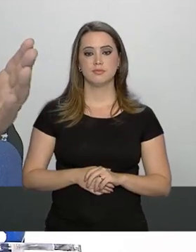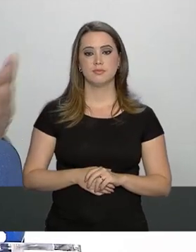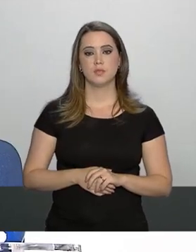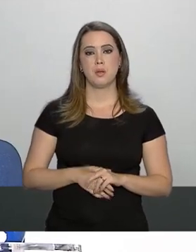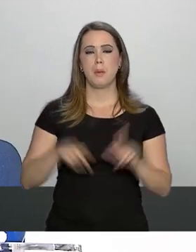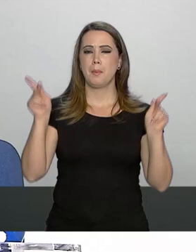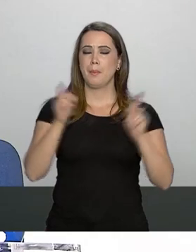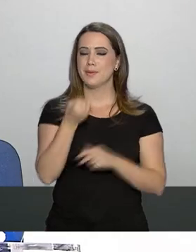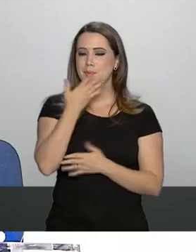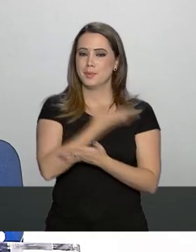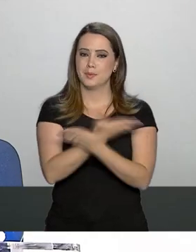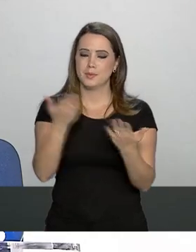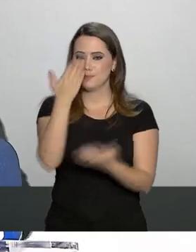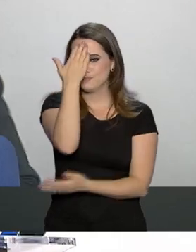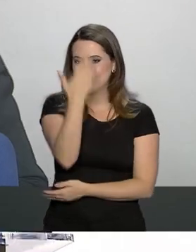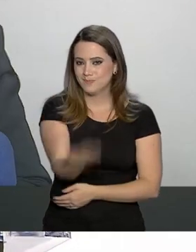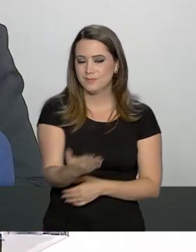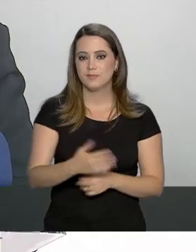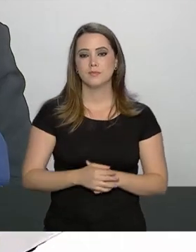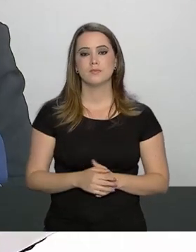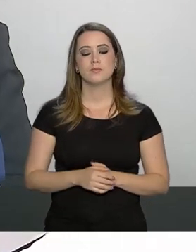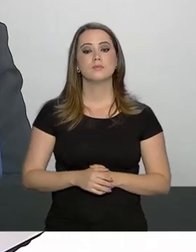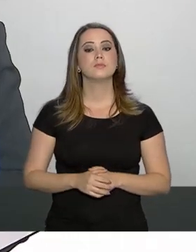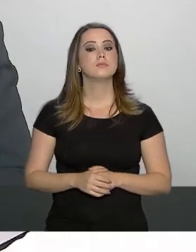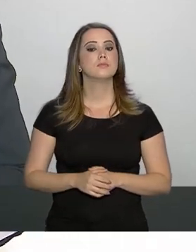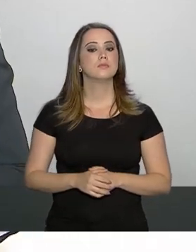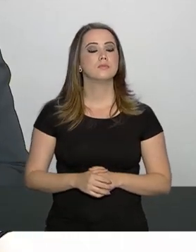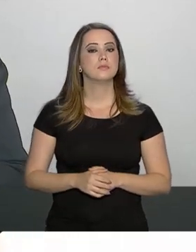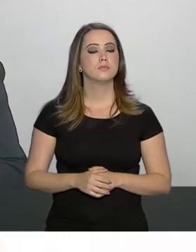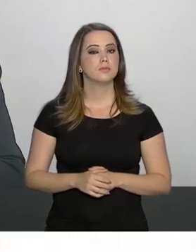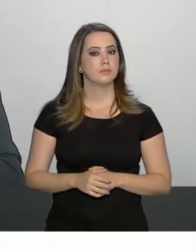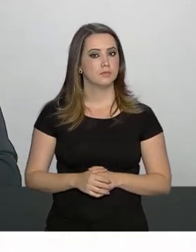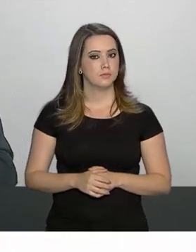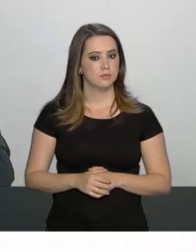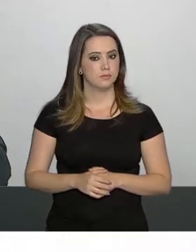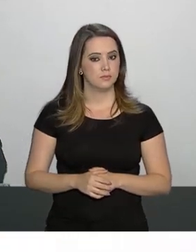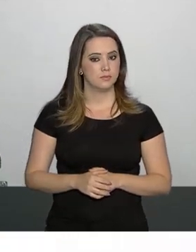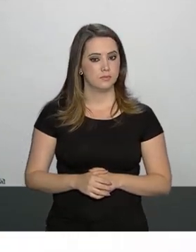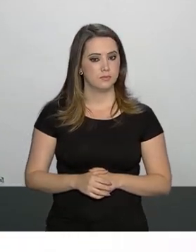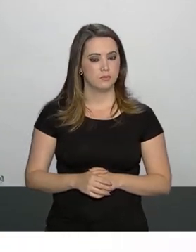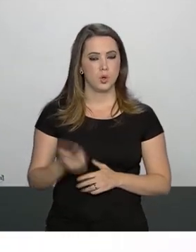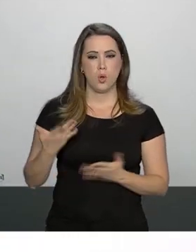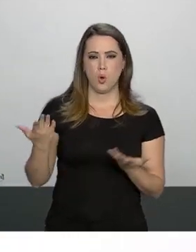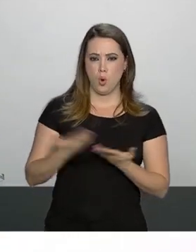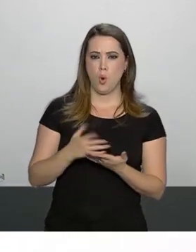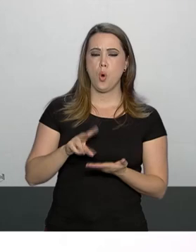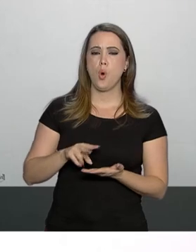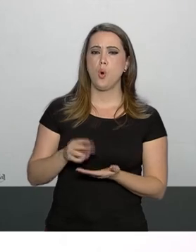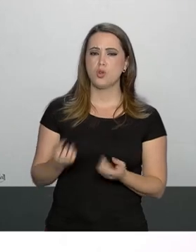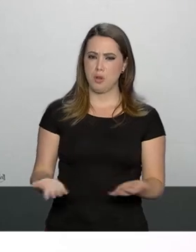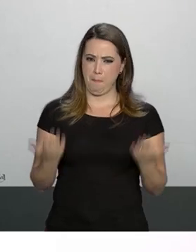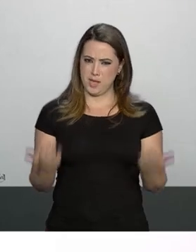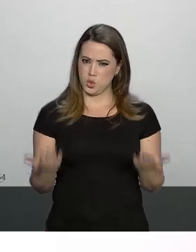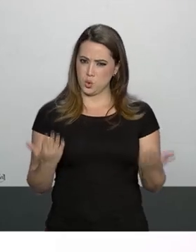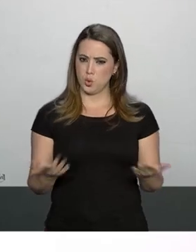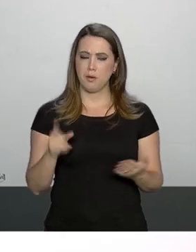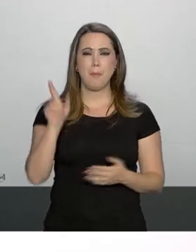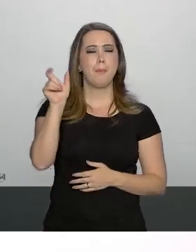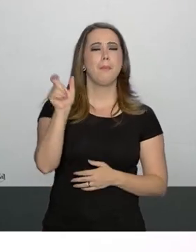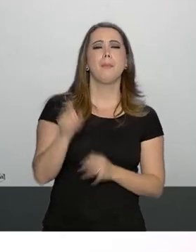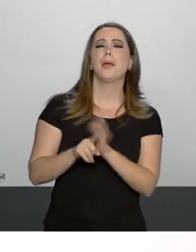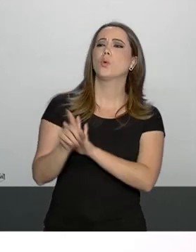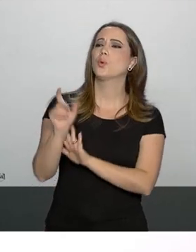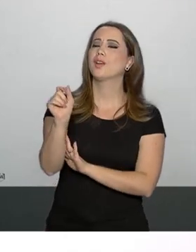paz e bem para vocês muito obrigado hoje ele se pesou posso checar isso quem perguntou?